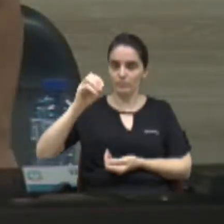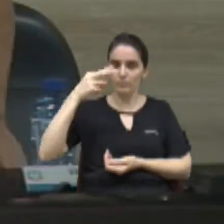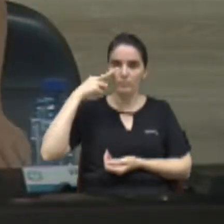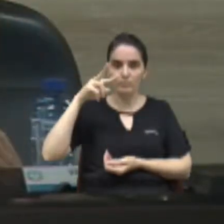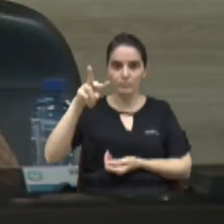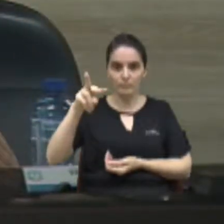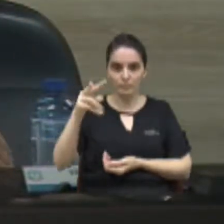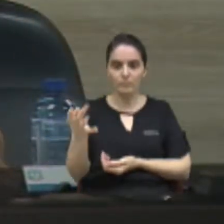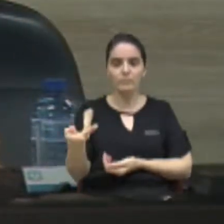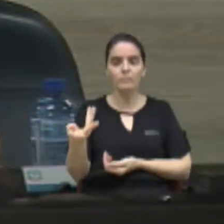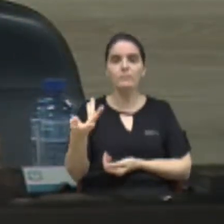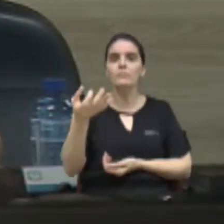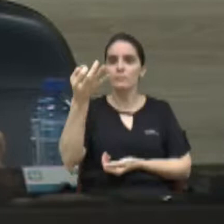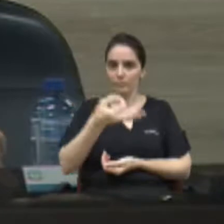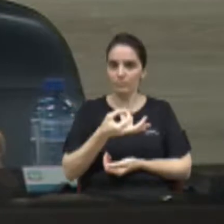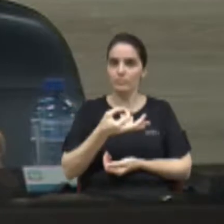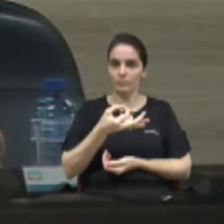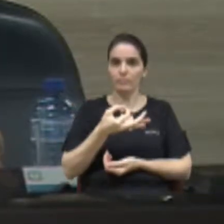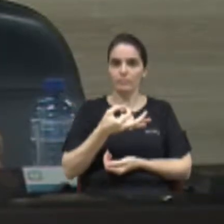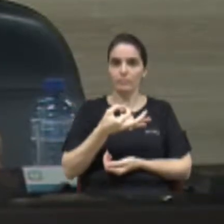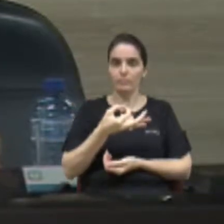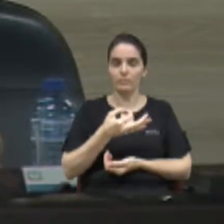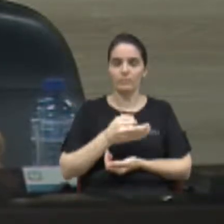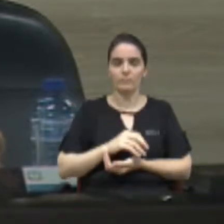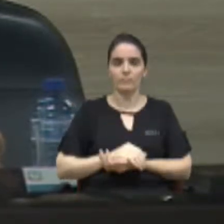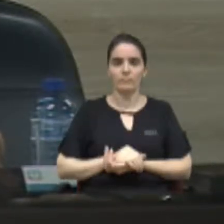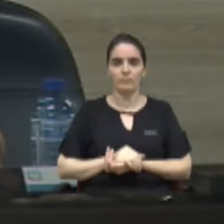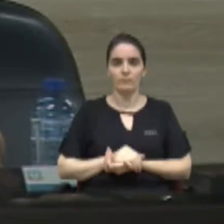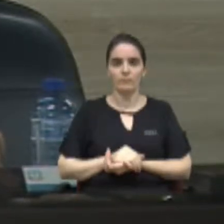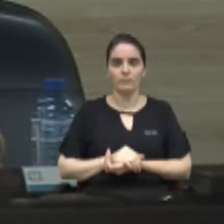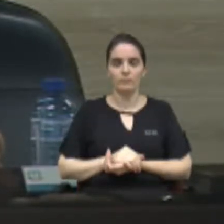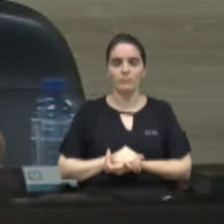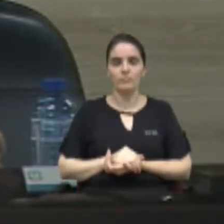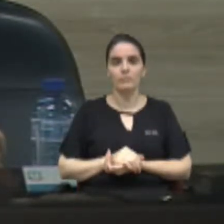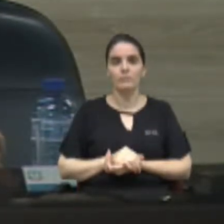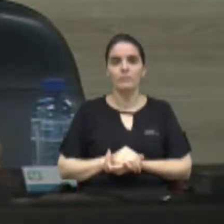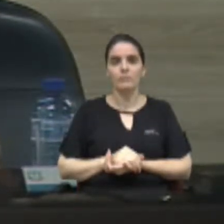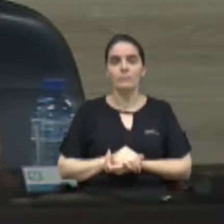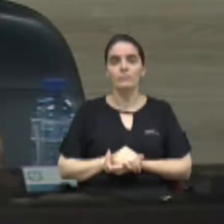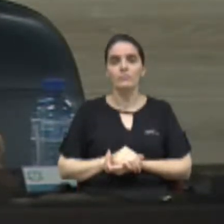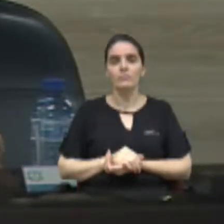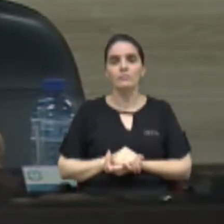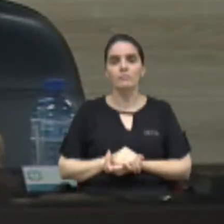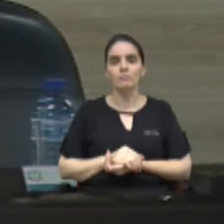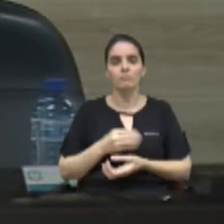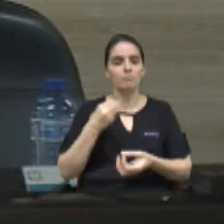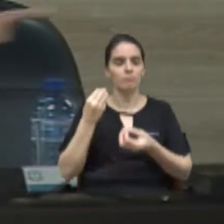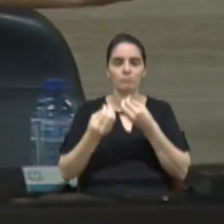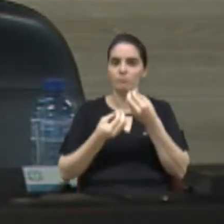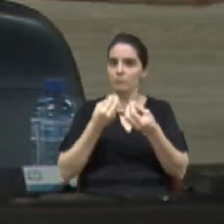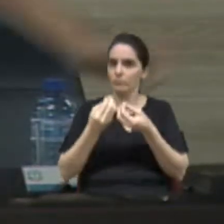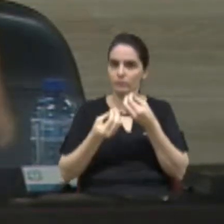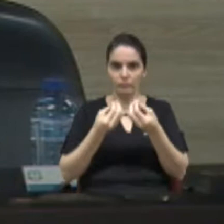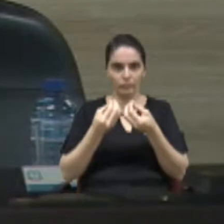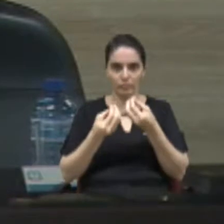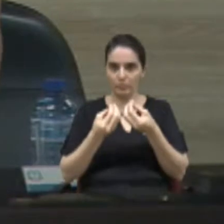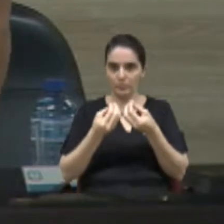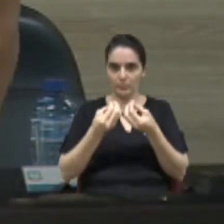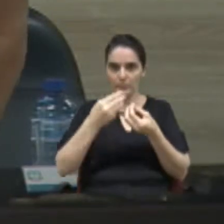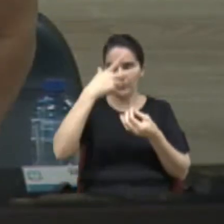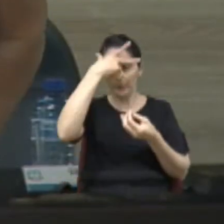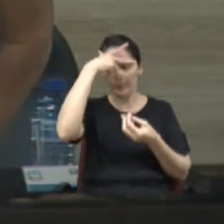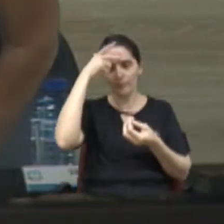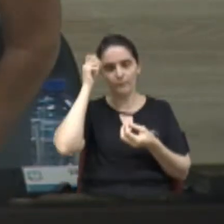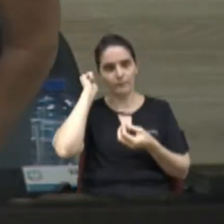não havia sido rompido o lacre, e que não haveria, como a Prefeitura ou qualquer outra pessoa,